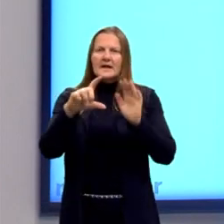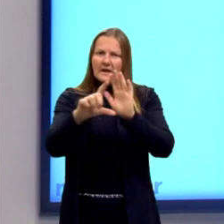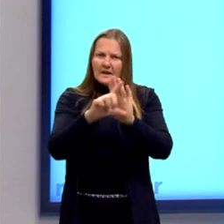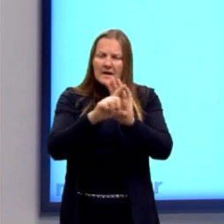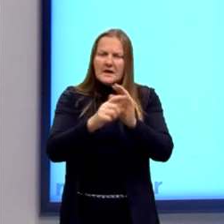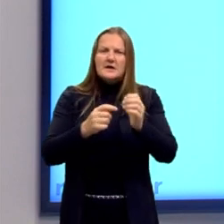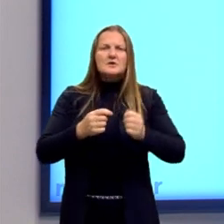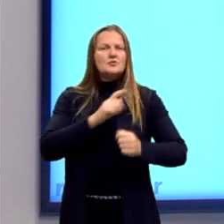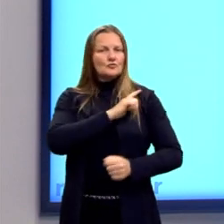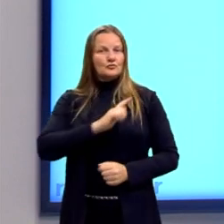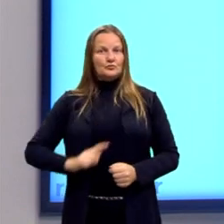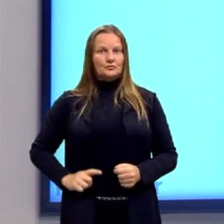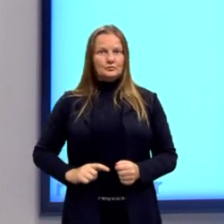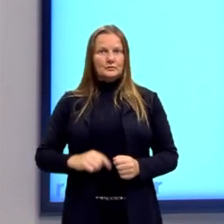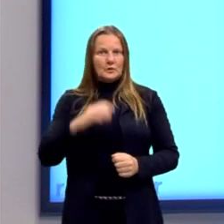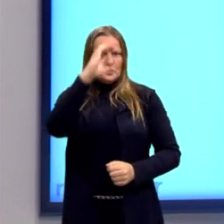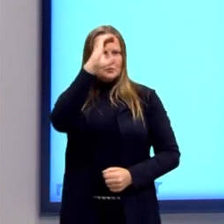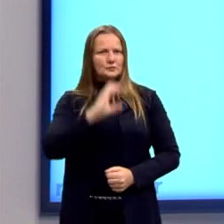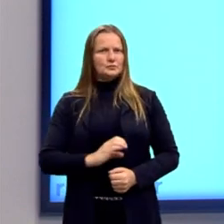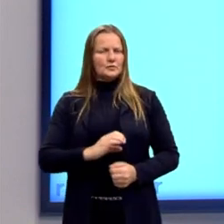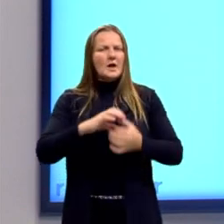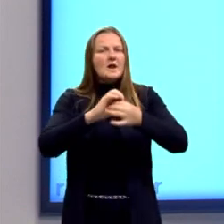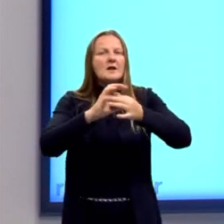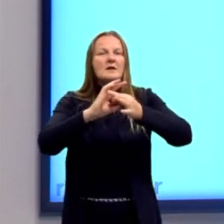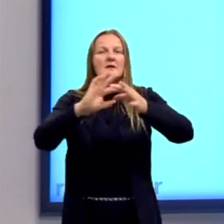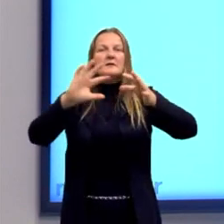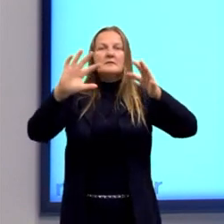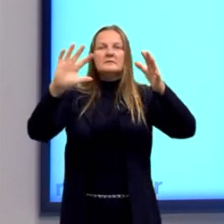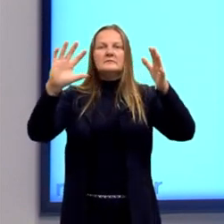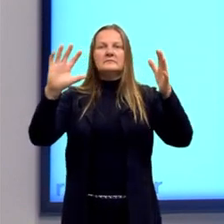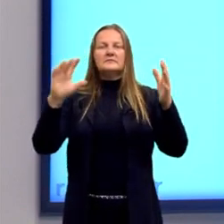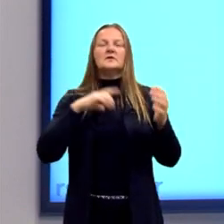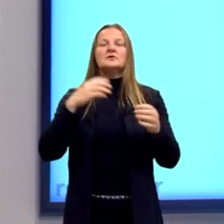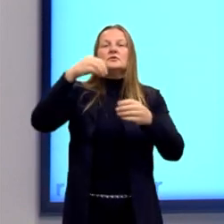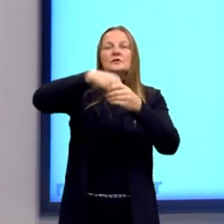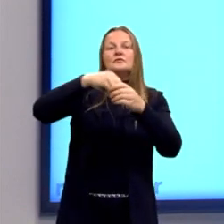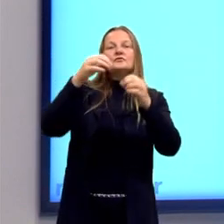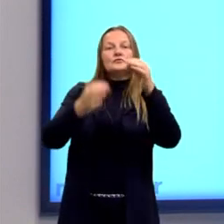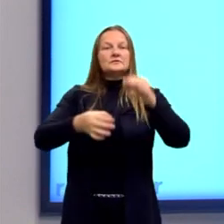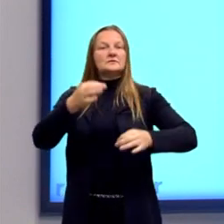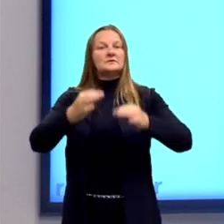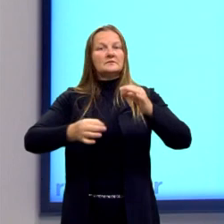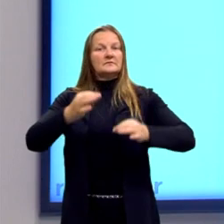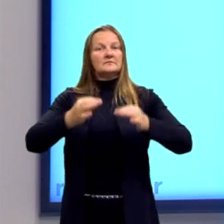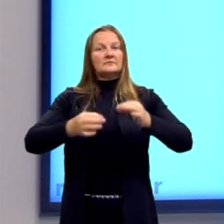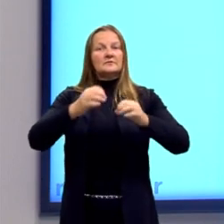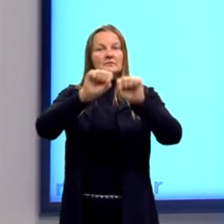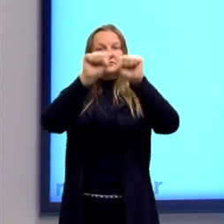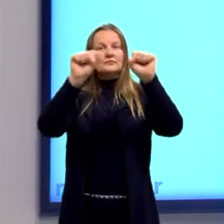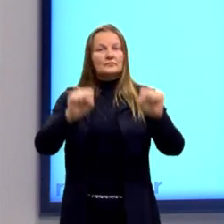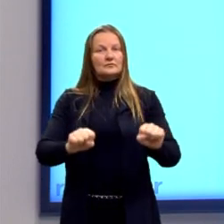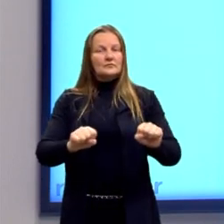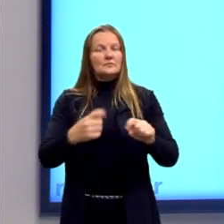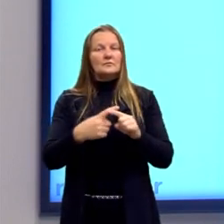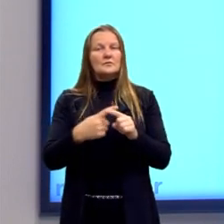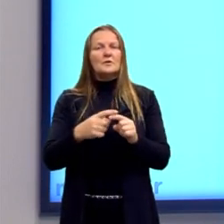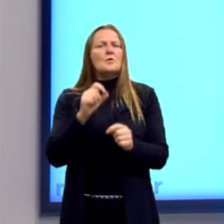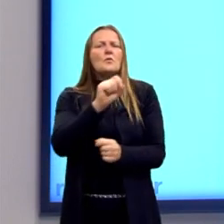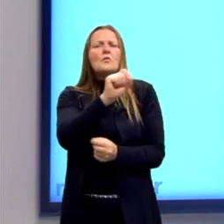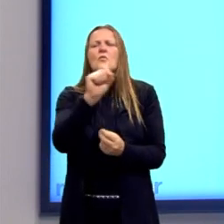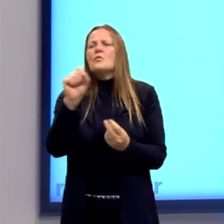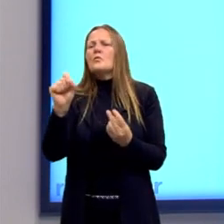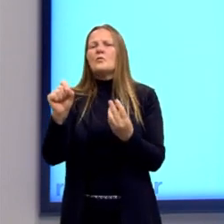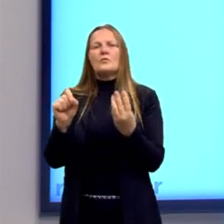governar os cidadãos. A liberdade agora é algo que está no sistema jurídico. Não é a liberdade para quem o quê?